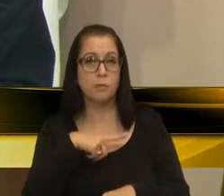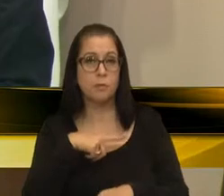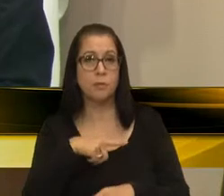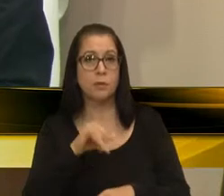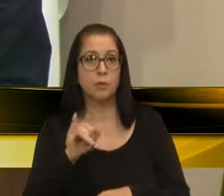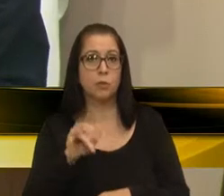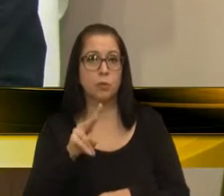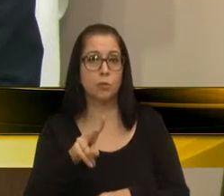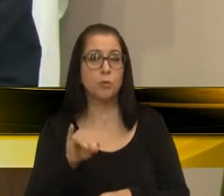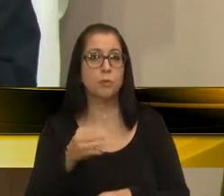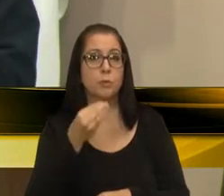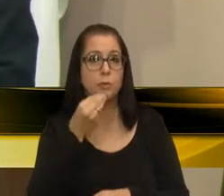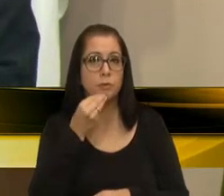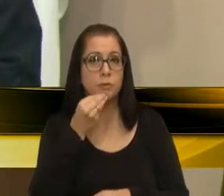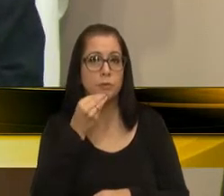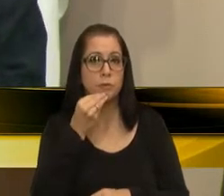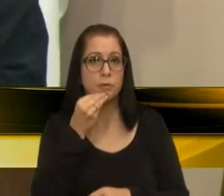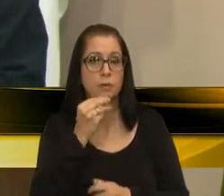oportunidades,